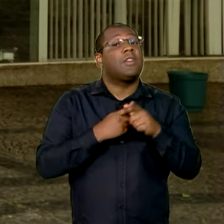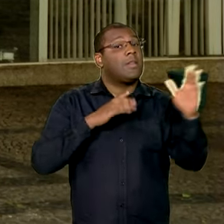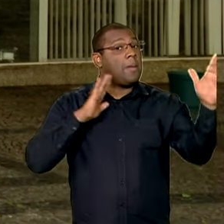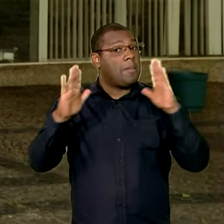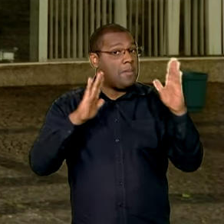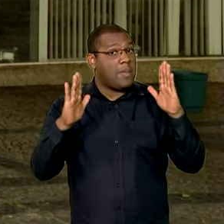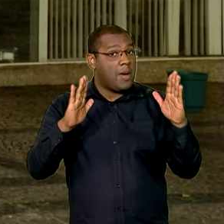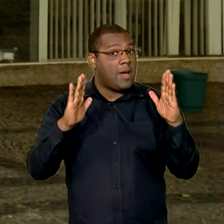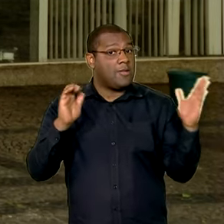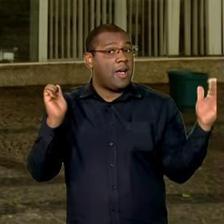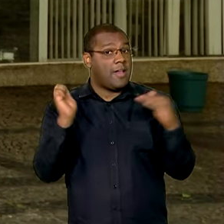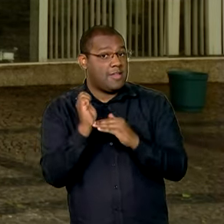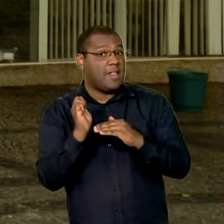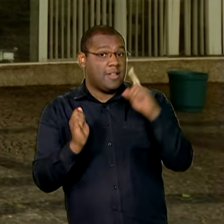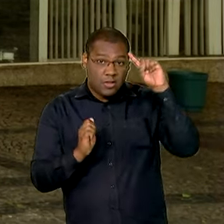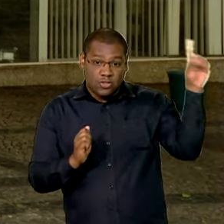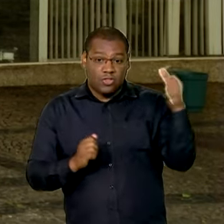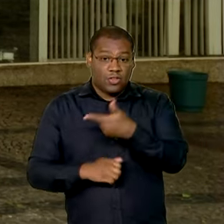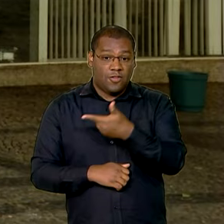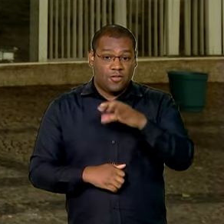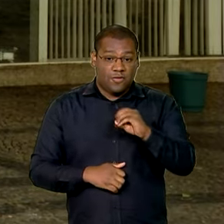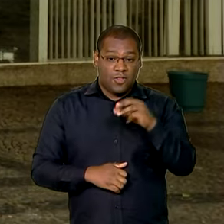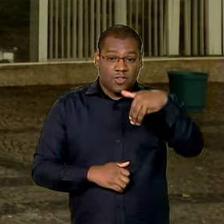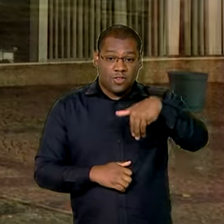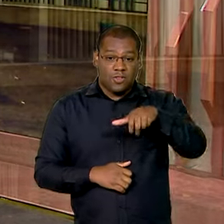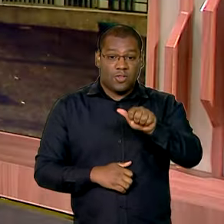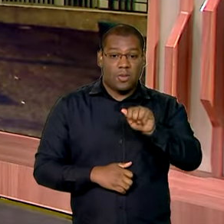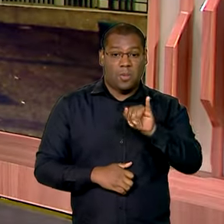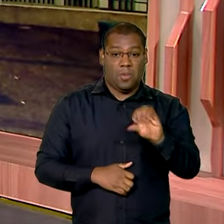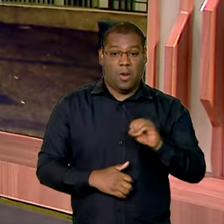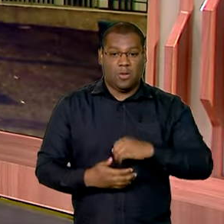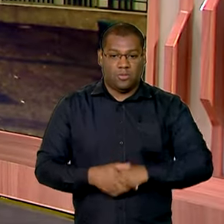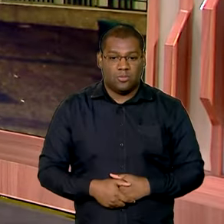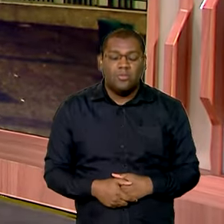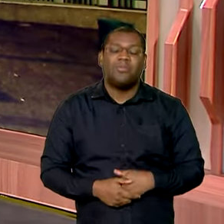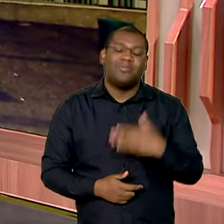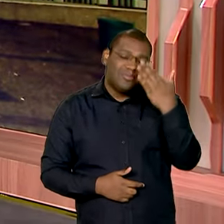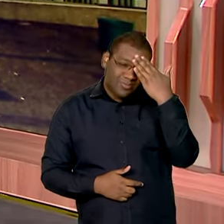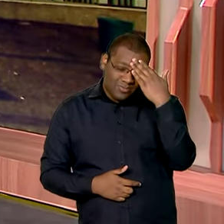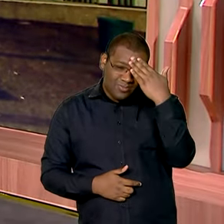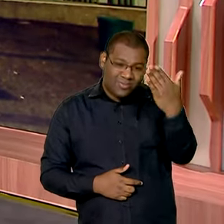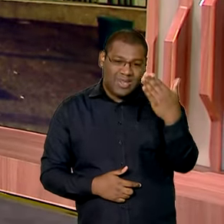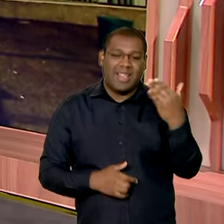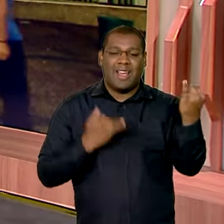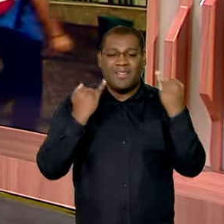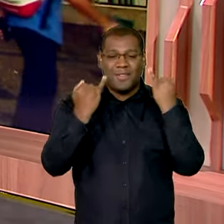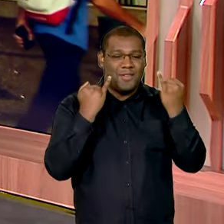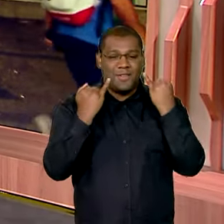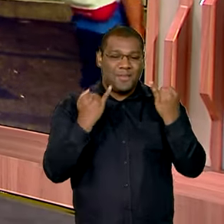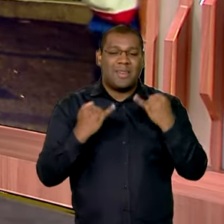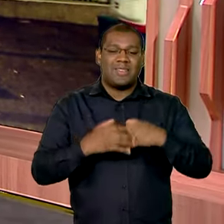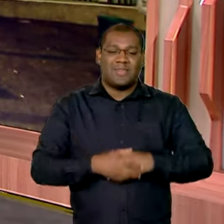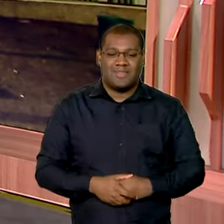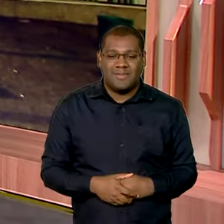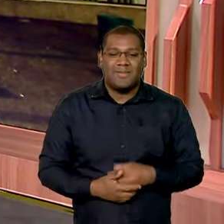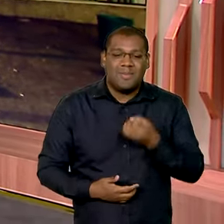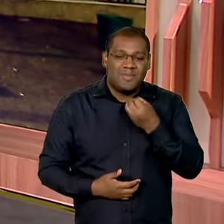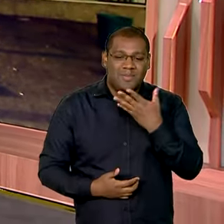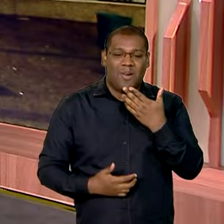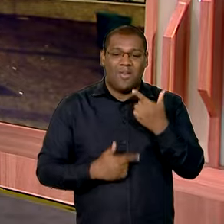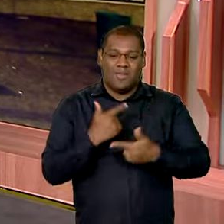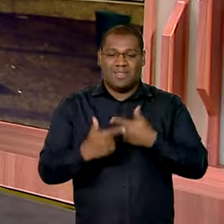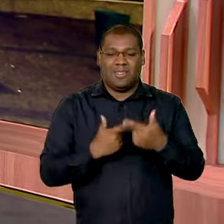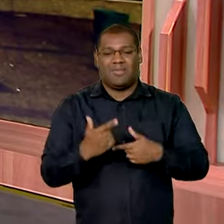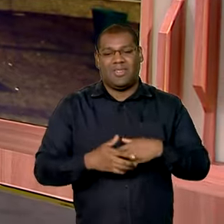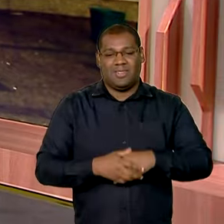em 11 dias no dia 20 de maio. Vanessa, eu volto com você. Ok, Cláudia Boiunga, obrigada pelas informações bom trabalho para você uma